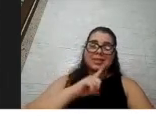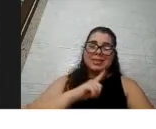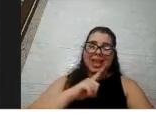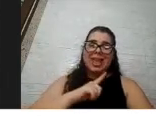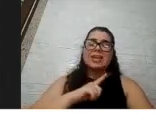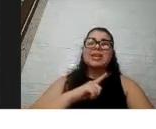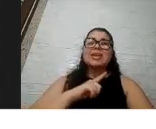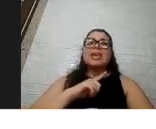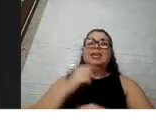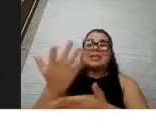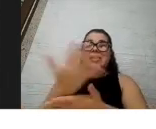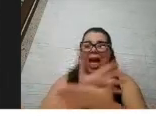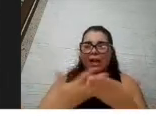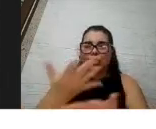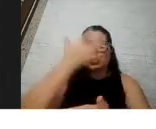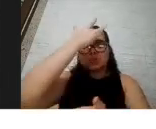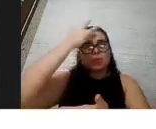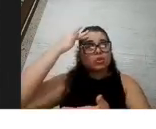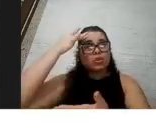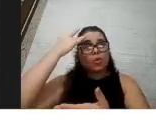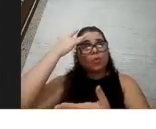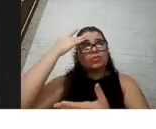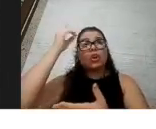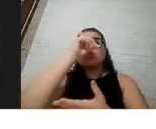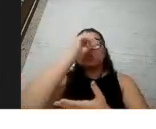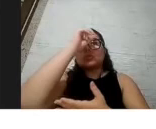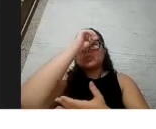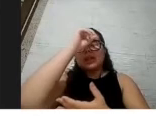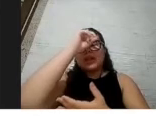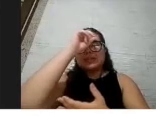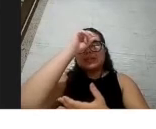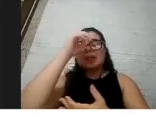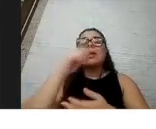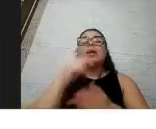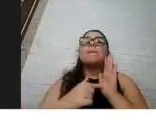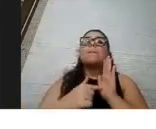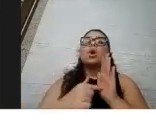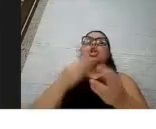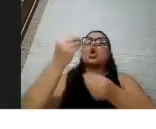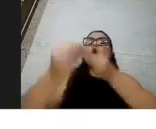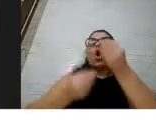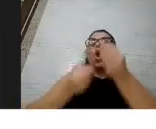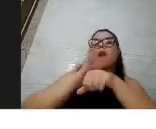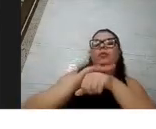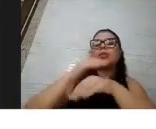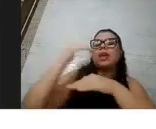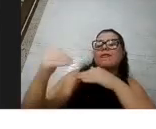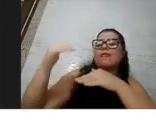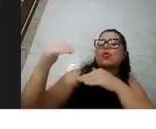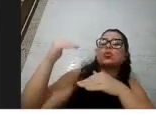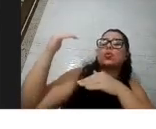variam conforme a faixa etária, como é a evolução clínica desses casos e se tem alguma diferença